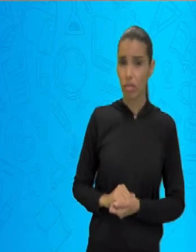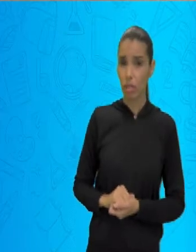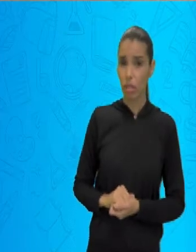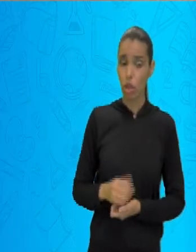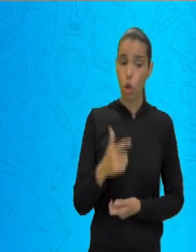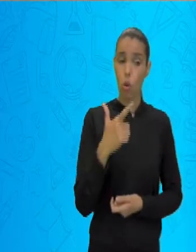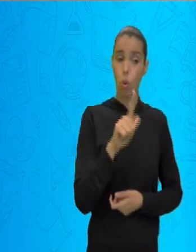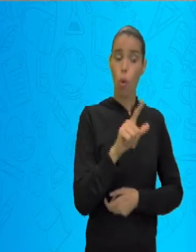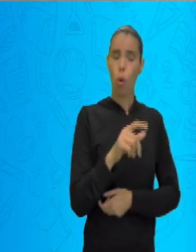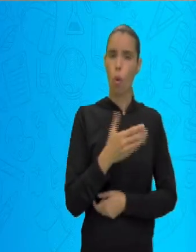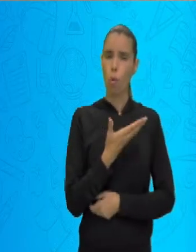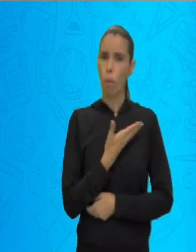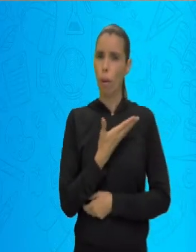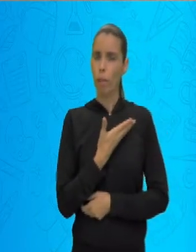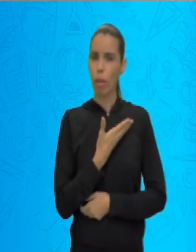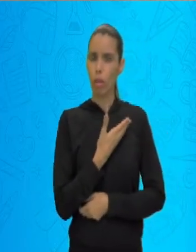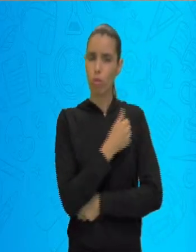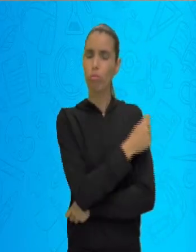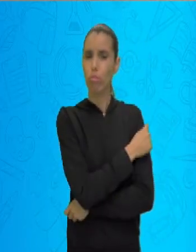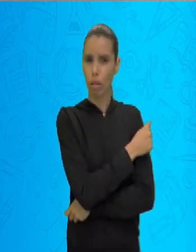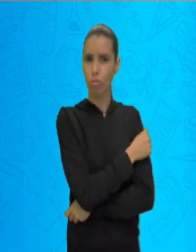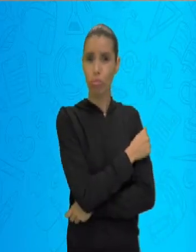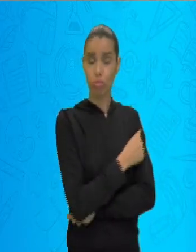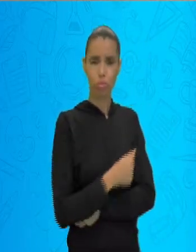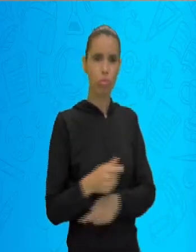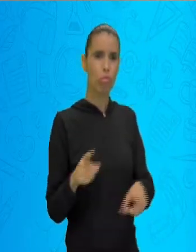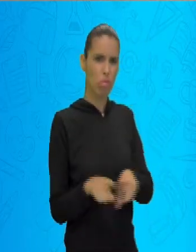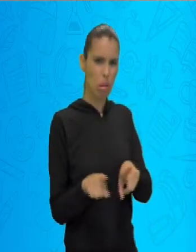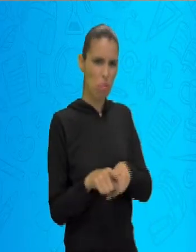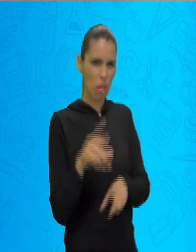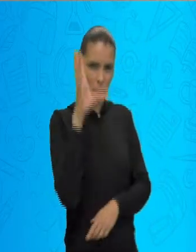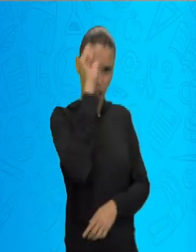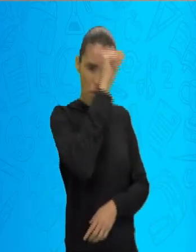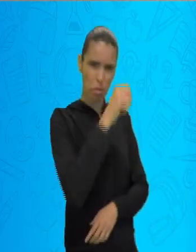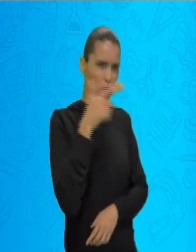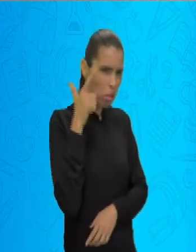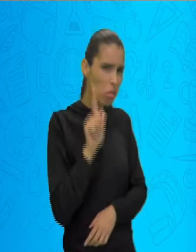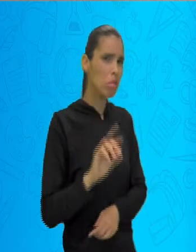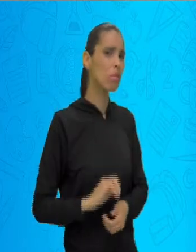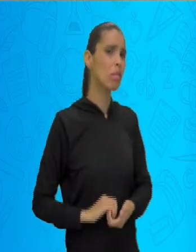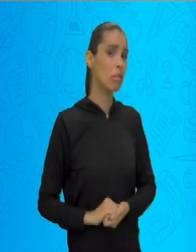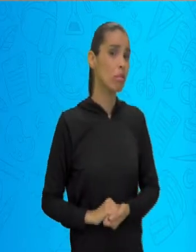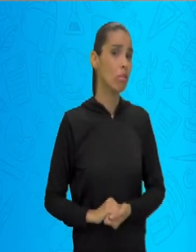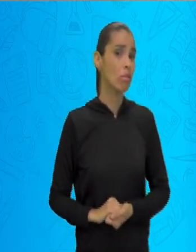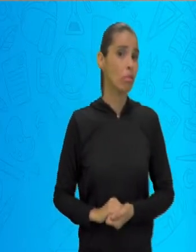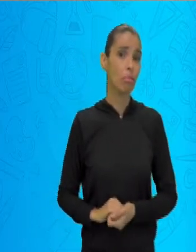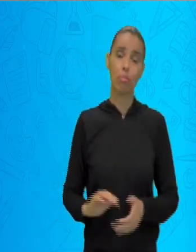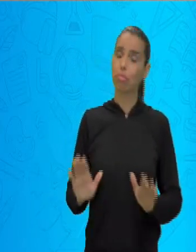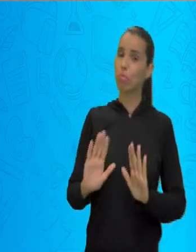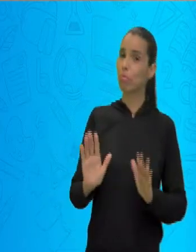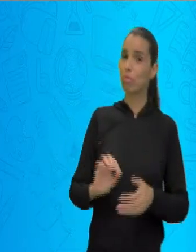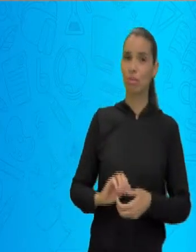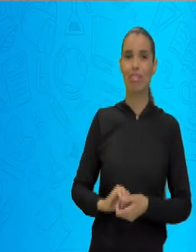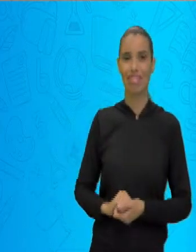dessa sala imensa, né? Essa sala escola, é o Brasil.